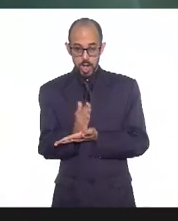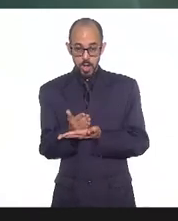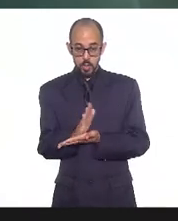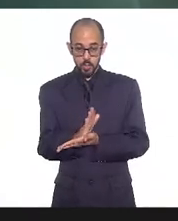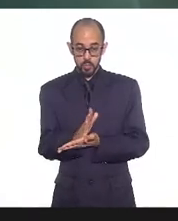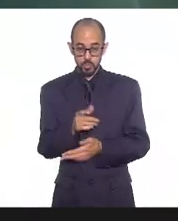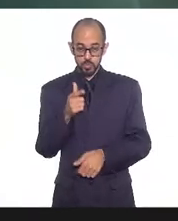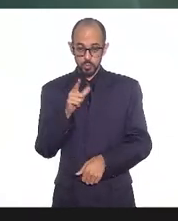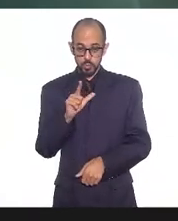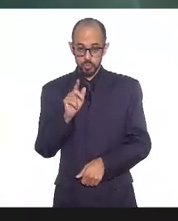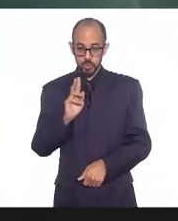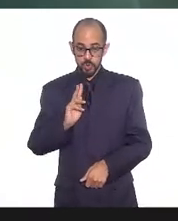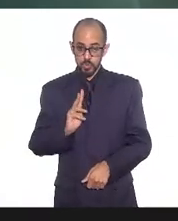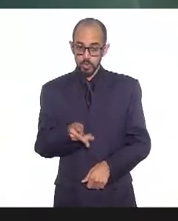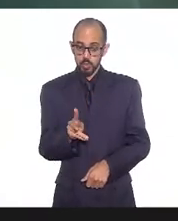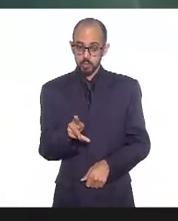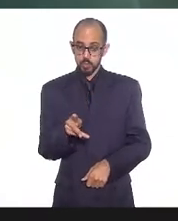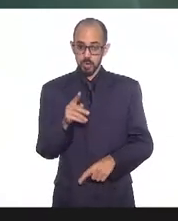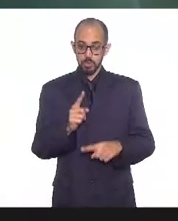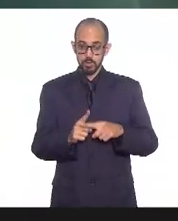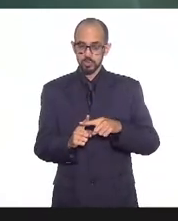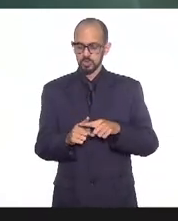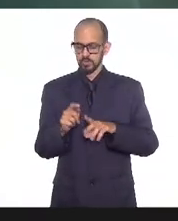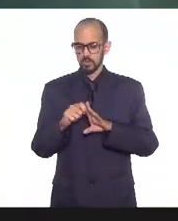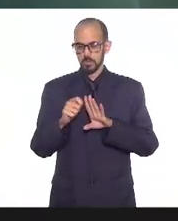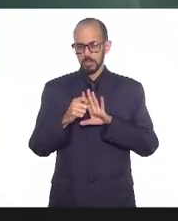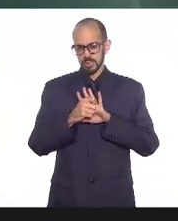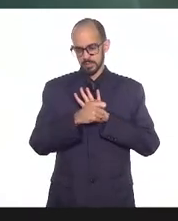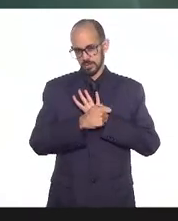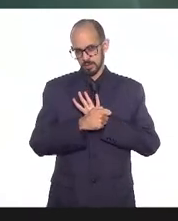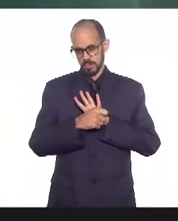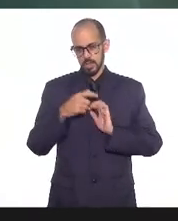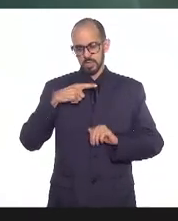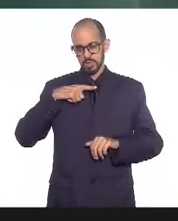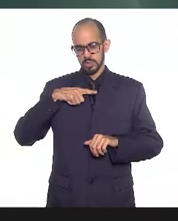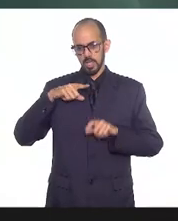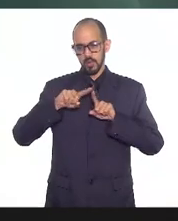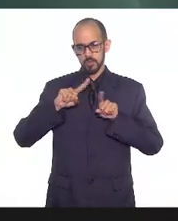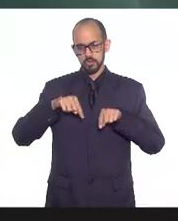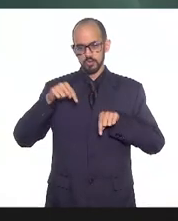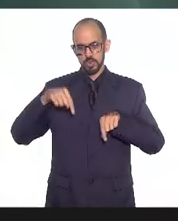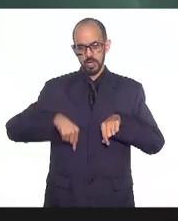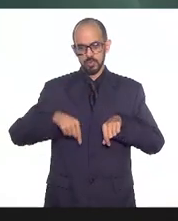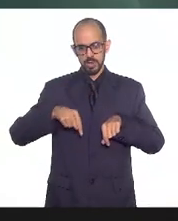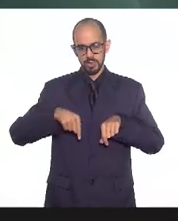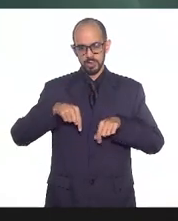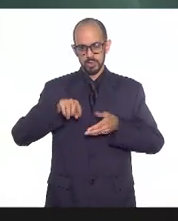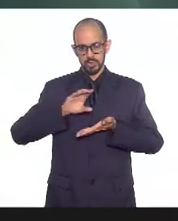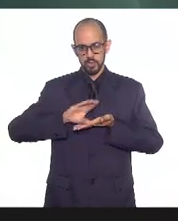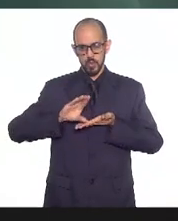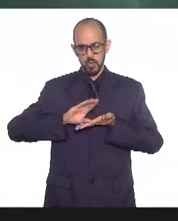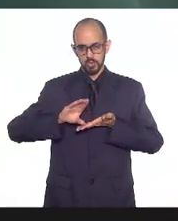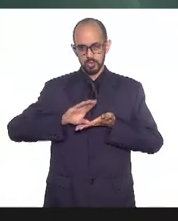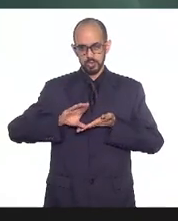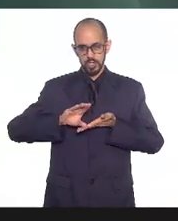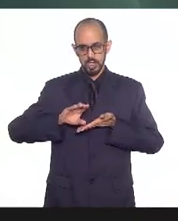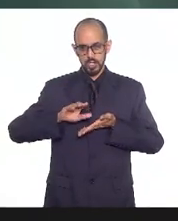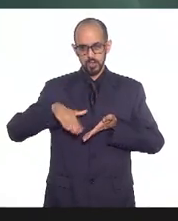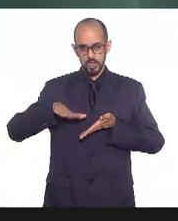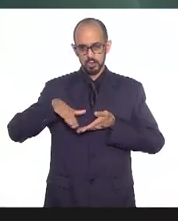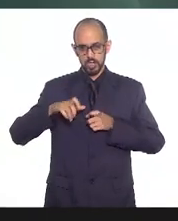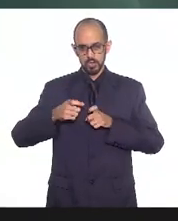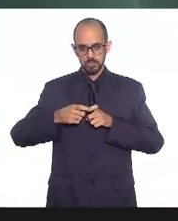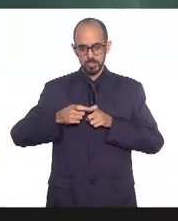mantém esse PCR positivo durante meses nós temos um funcionário aqui no Conselho Regional de Medicina que permaneceu com o PCR